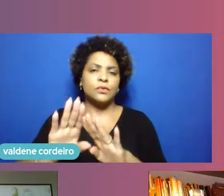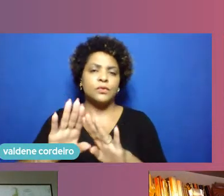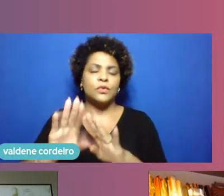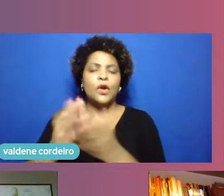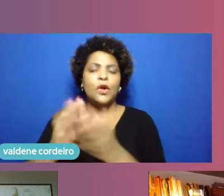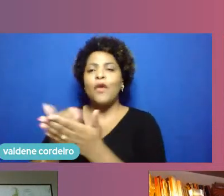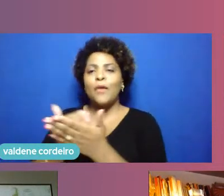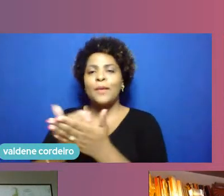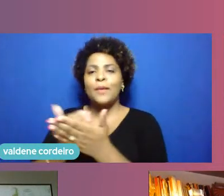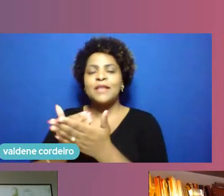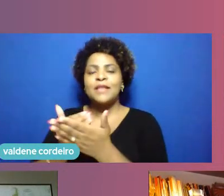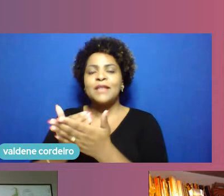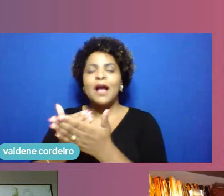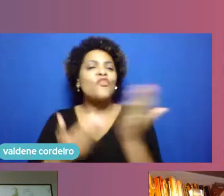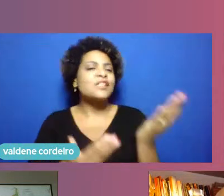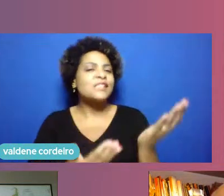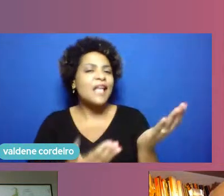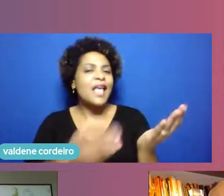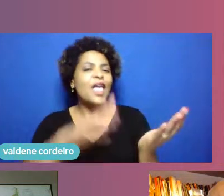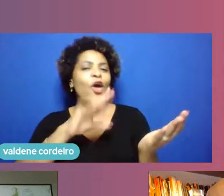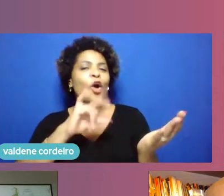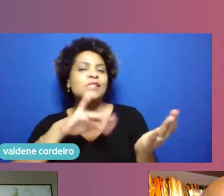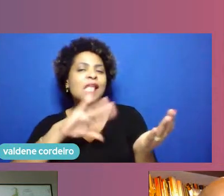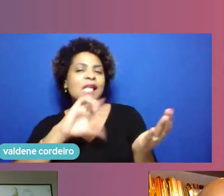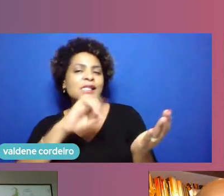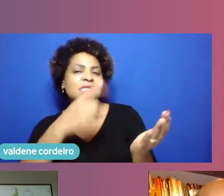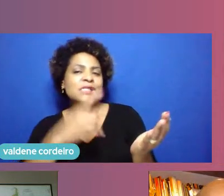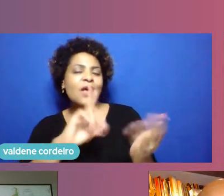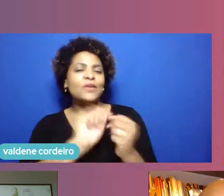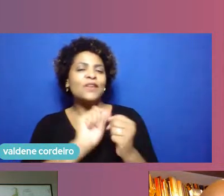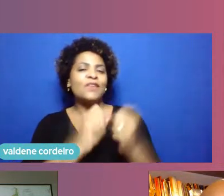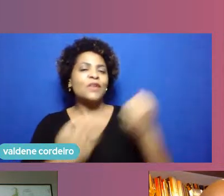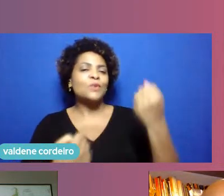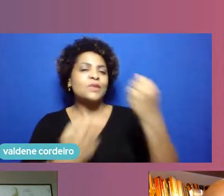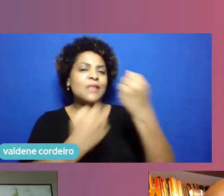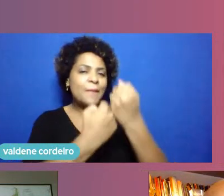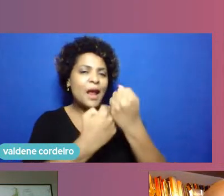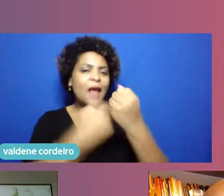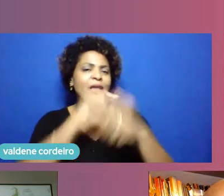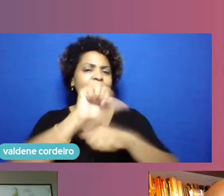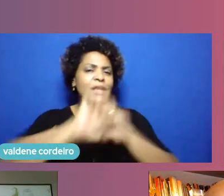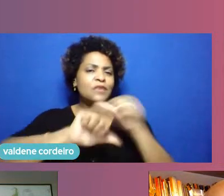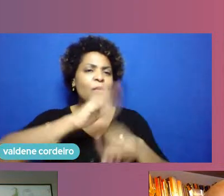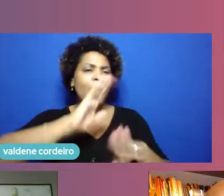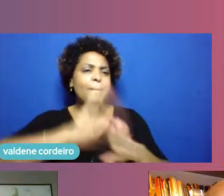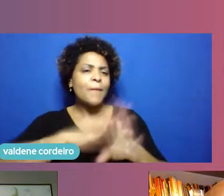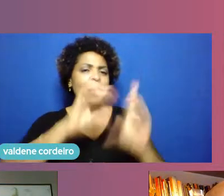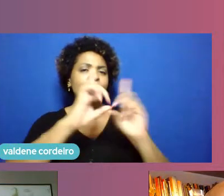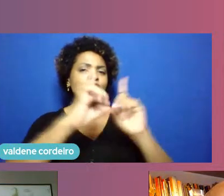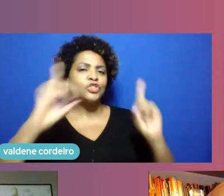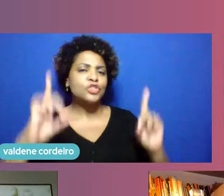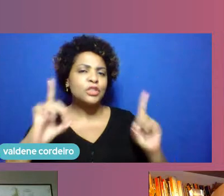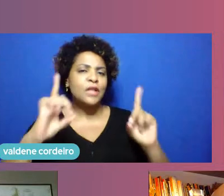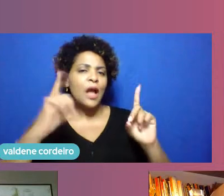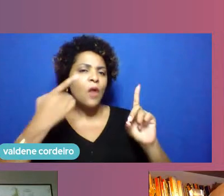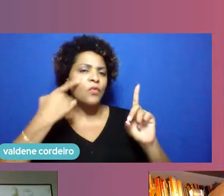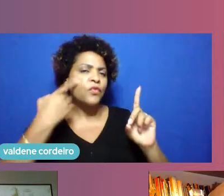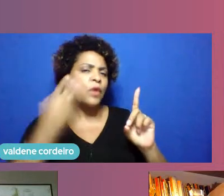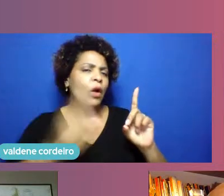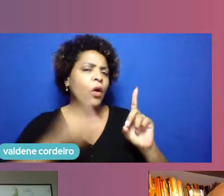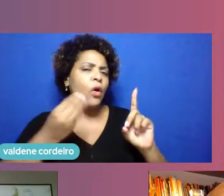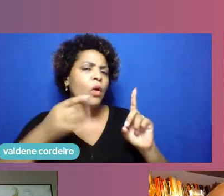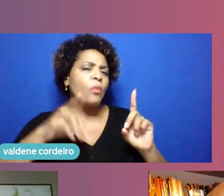também se transformar mais fortemente neto digital e escutar um pouquinho de como você percebeu, Ceixa, esse